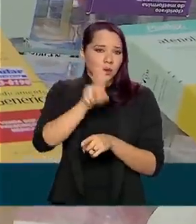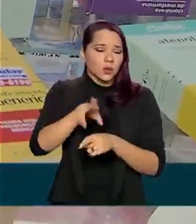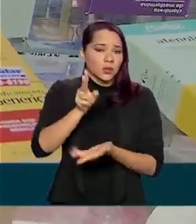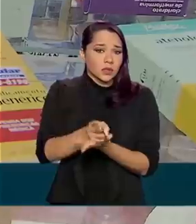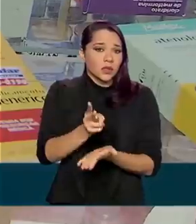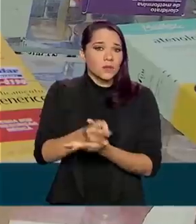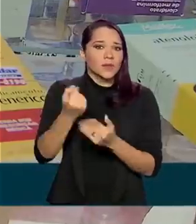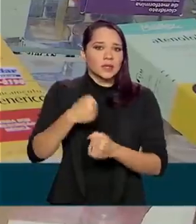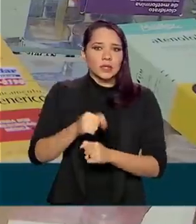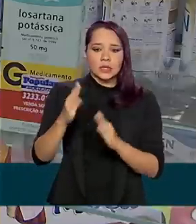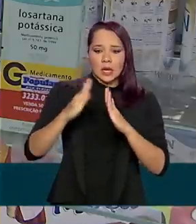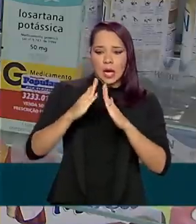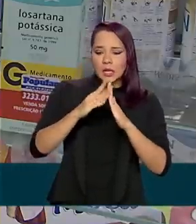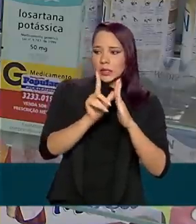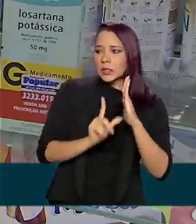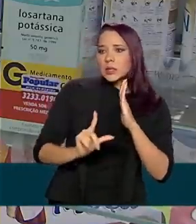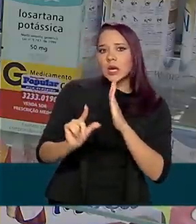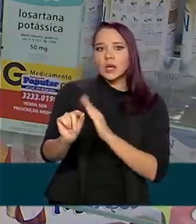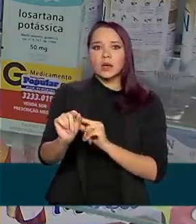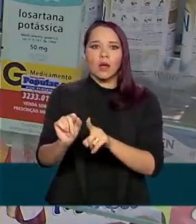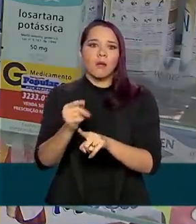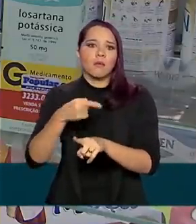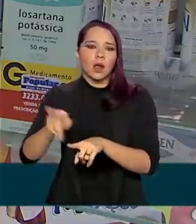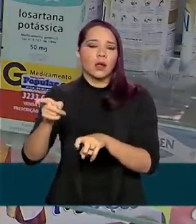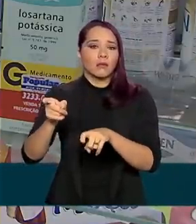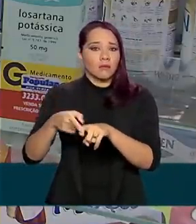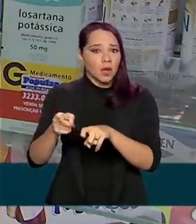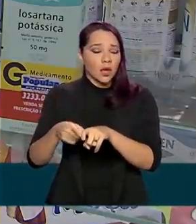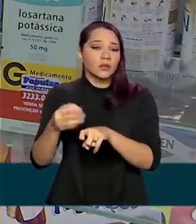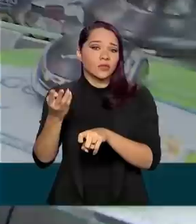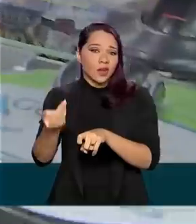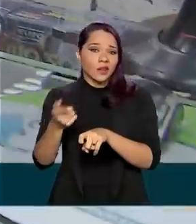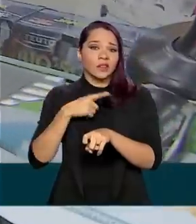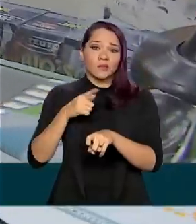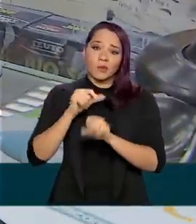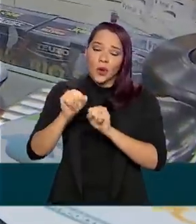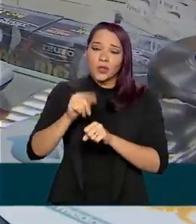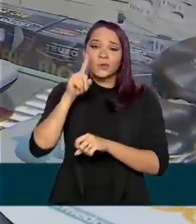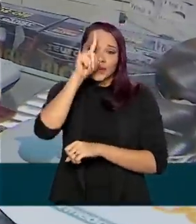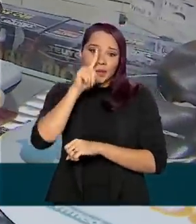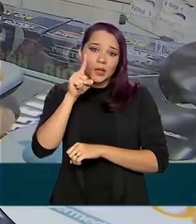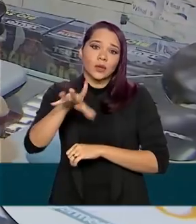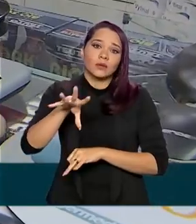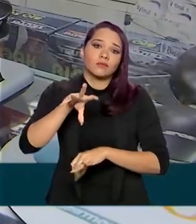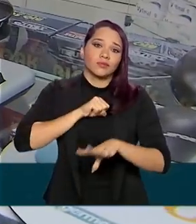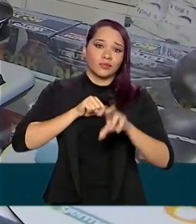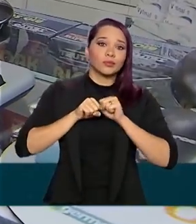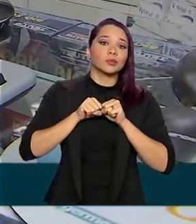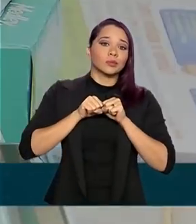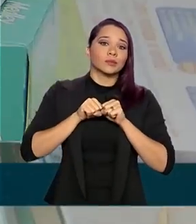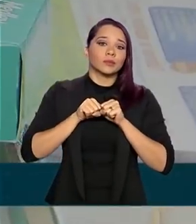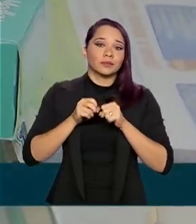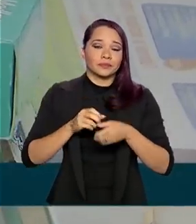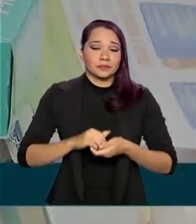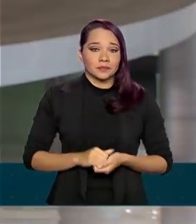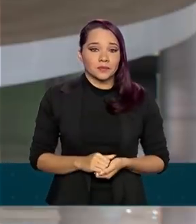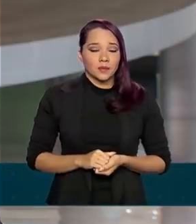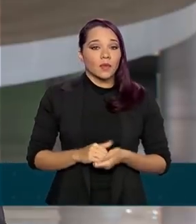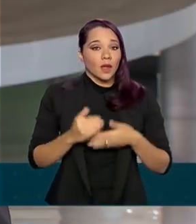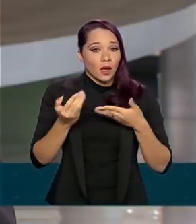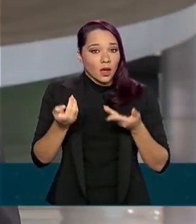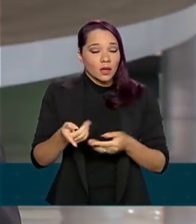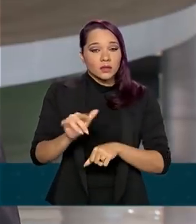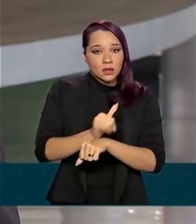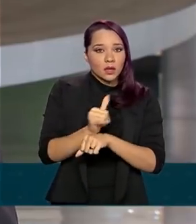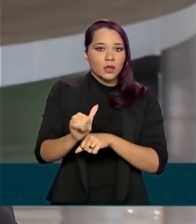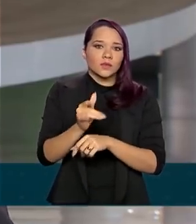contínuo tenham que sair de casa para ir ao médico e assim acabem se expondo desnecessariamente aí os riscos de uma contaminação. A medida